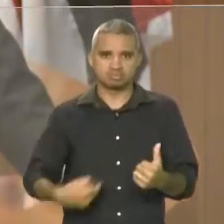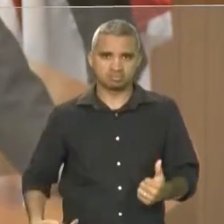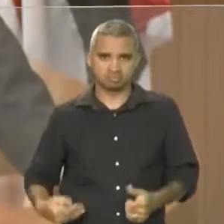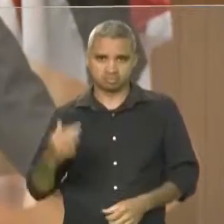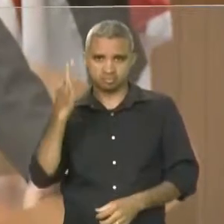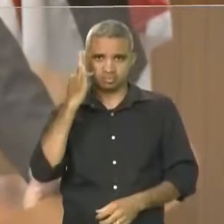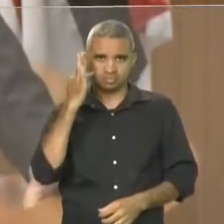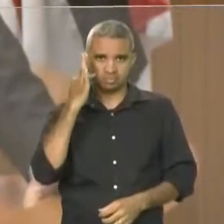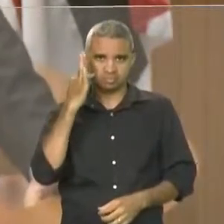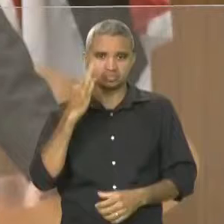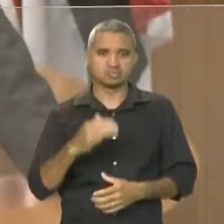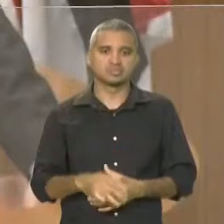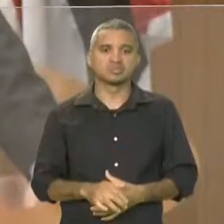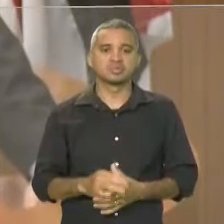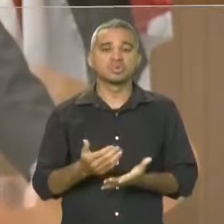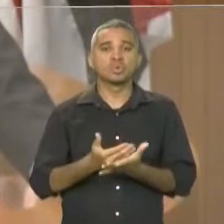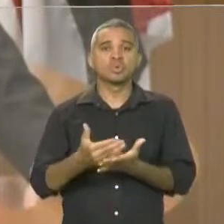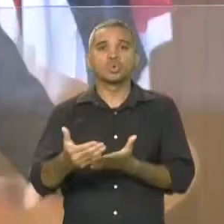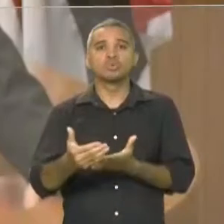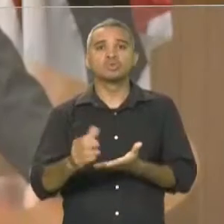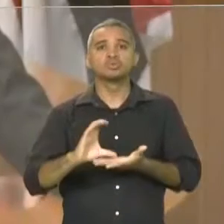começamos viabilizando R 100 mil.